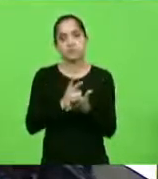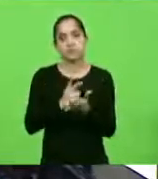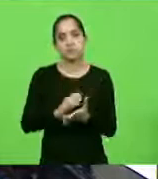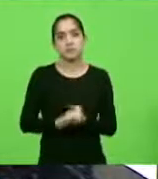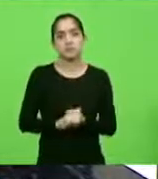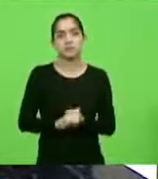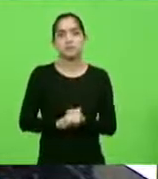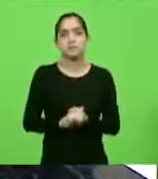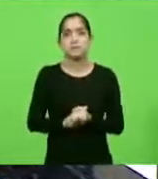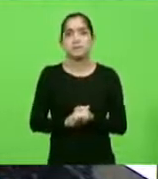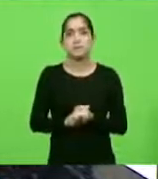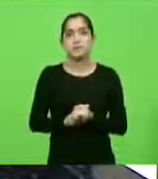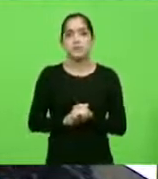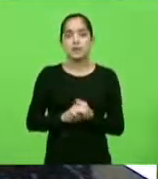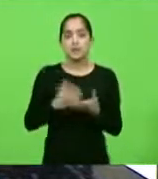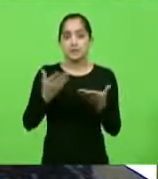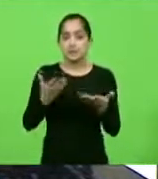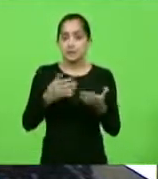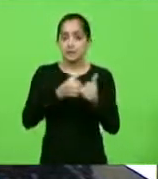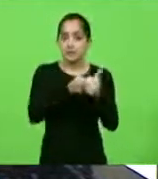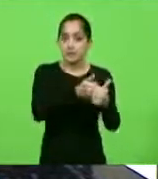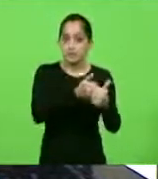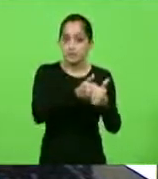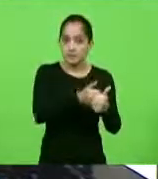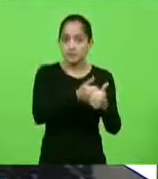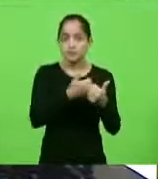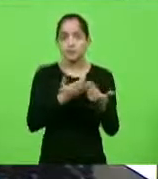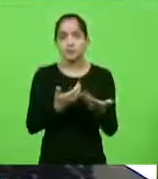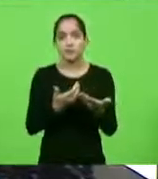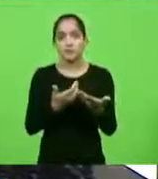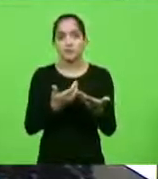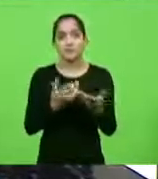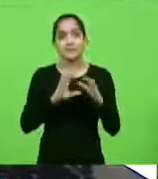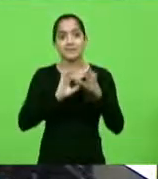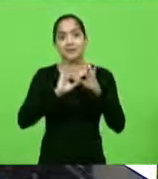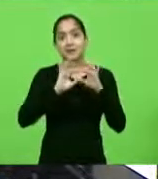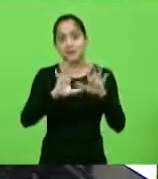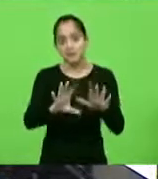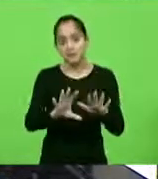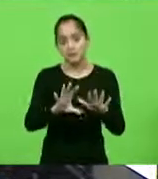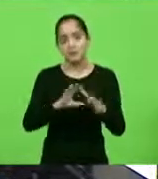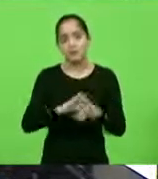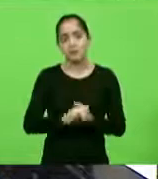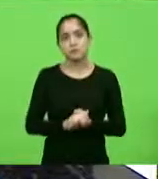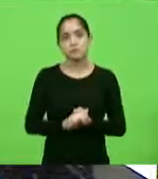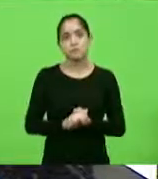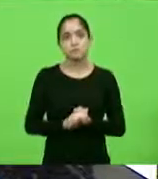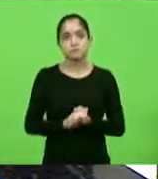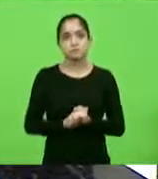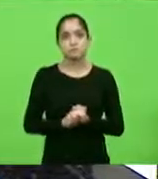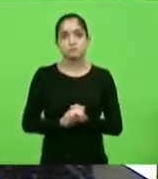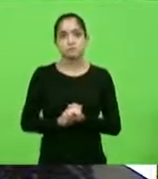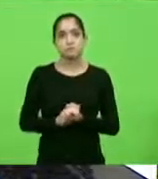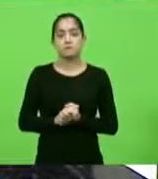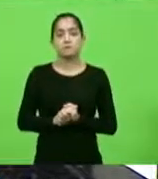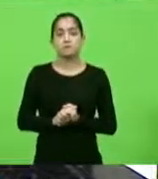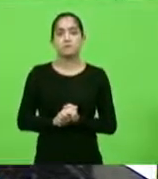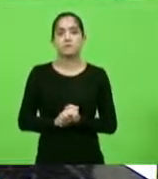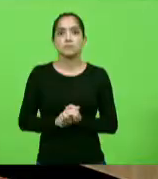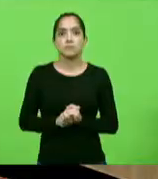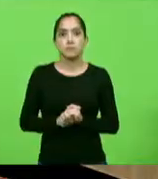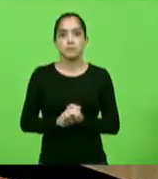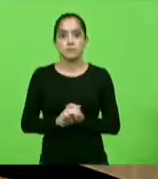da antirreligião e esses perseguidores da liberdade alheia. Muito obrigado. Uma parte para o